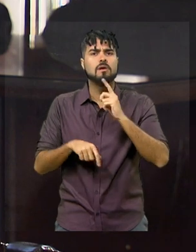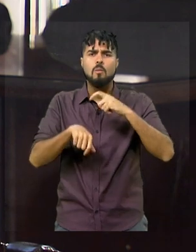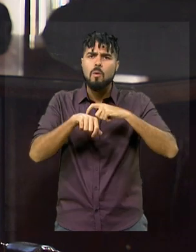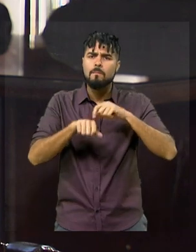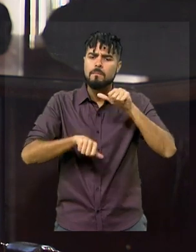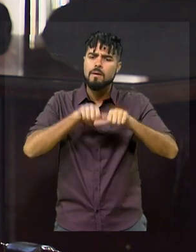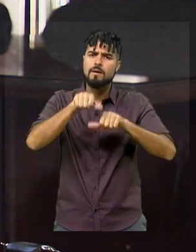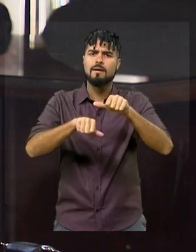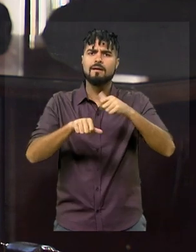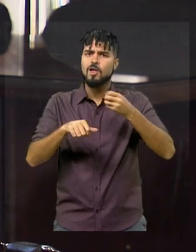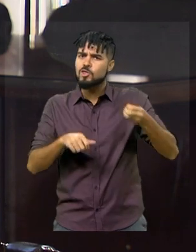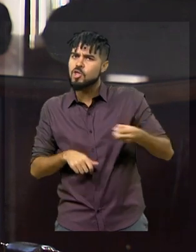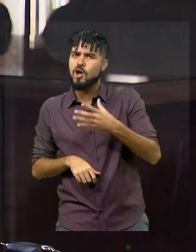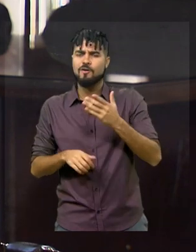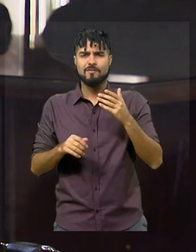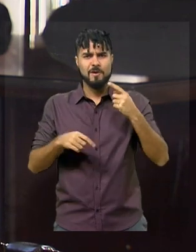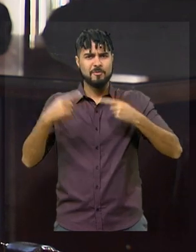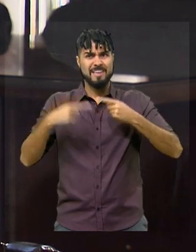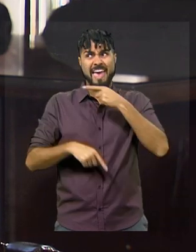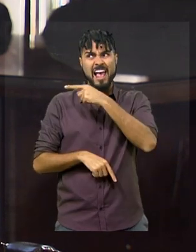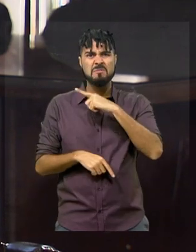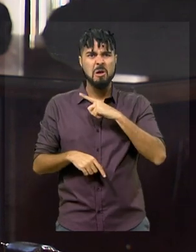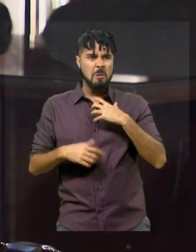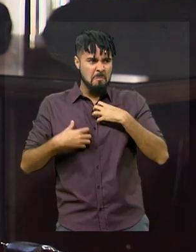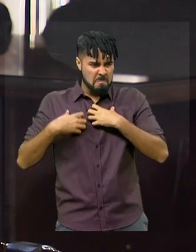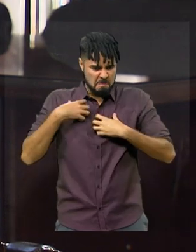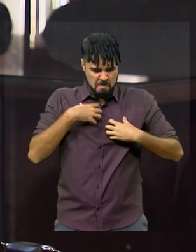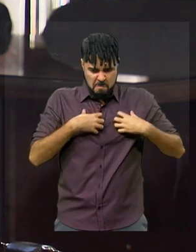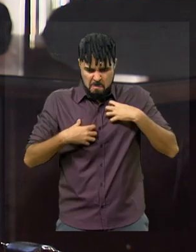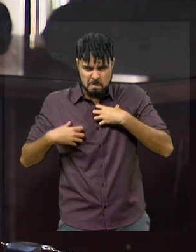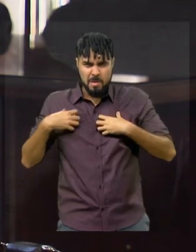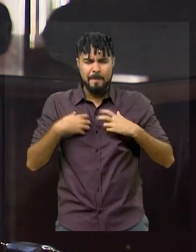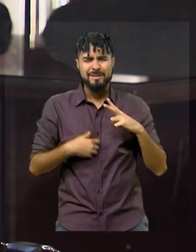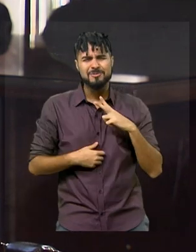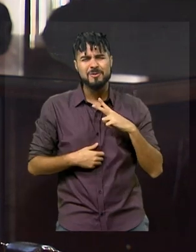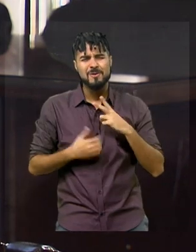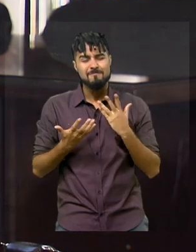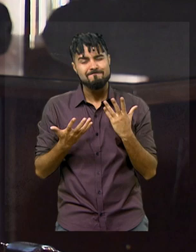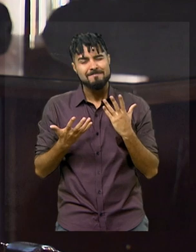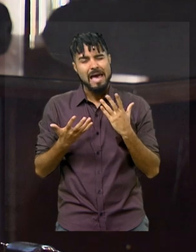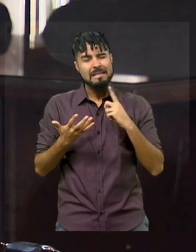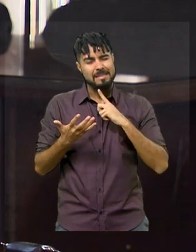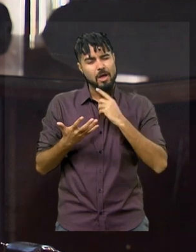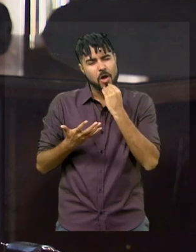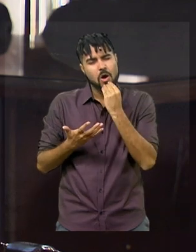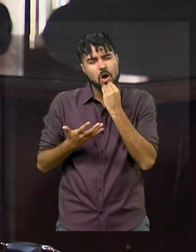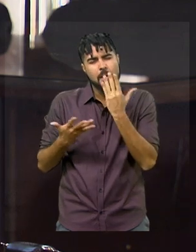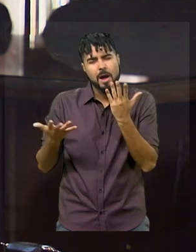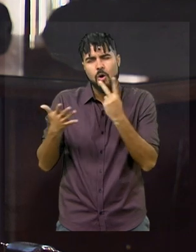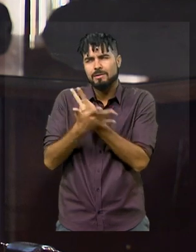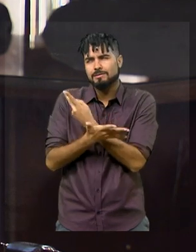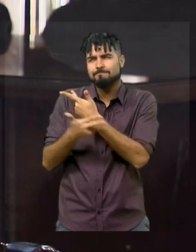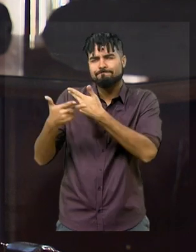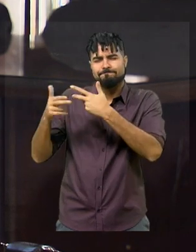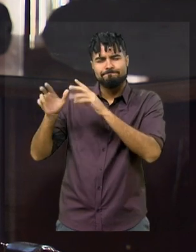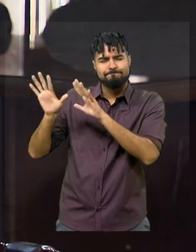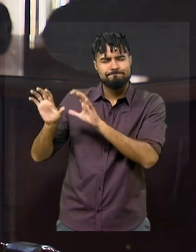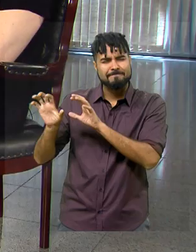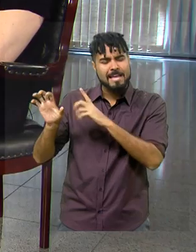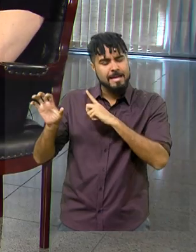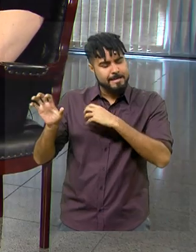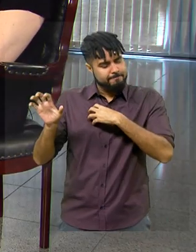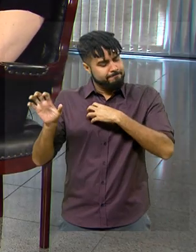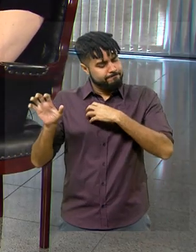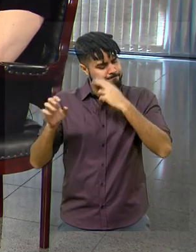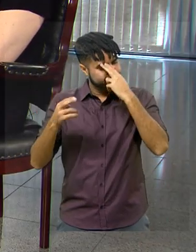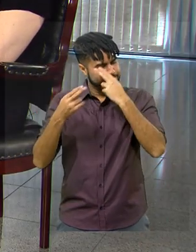política e ele acabou levando para o lado pessoal. Então, infelizmente, eu fico que isso deixa marcas, né? Foi infeliz